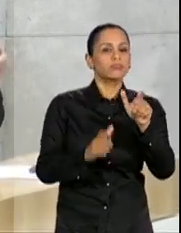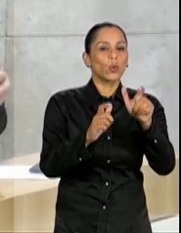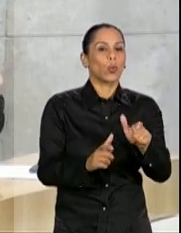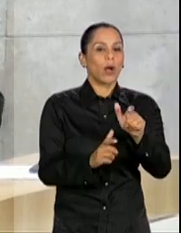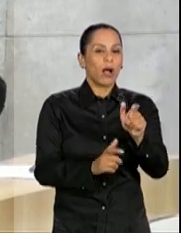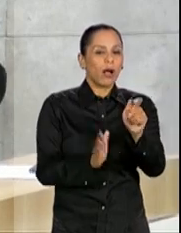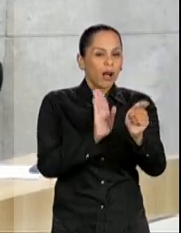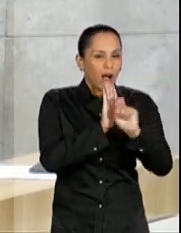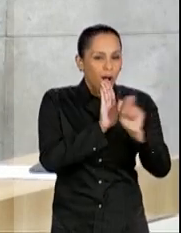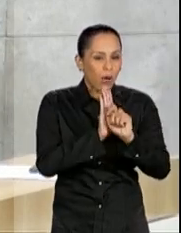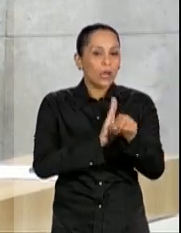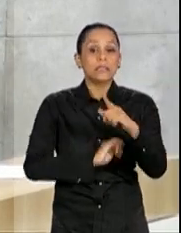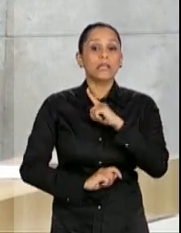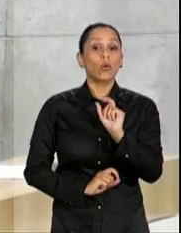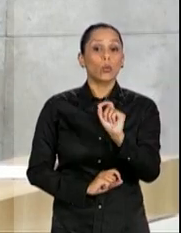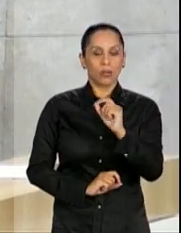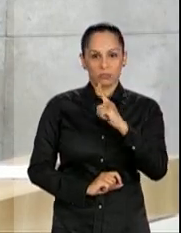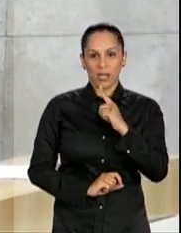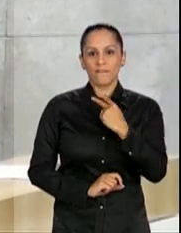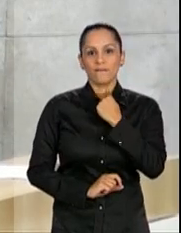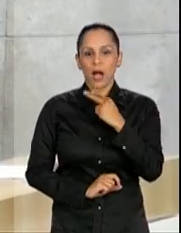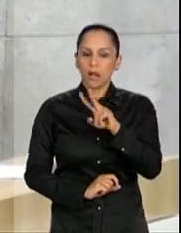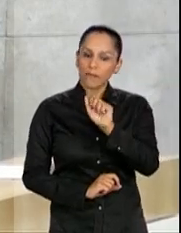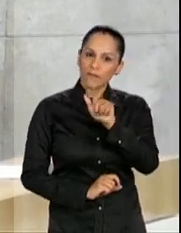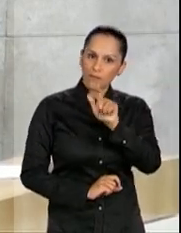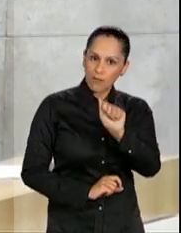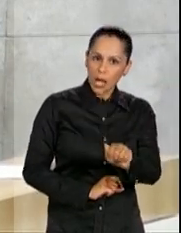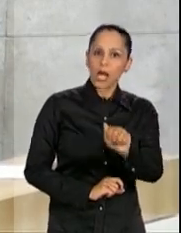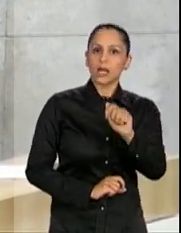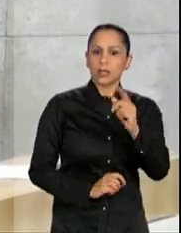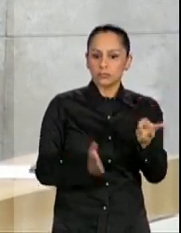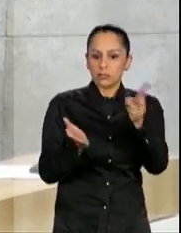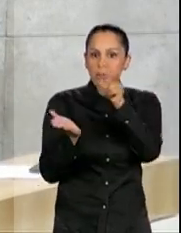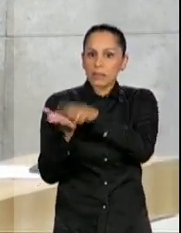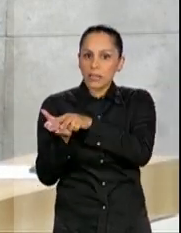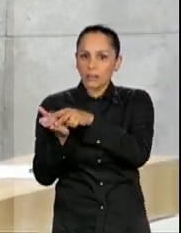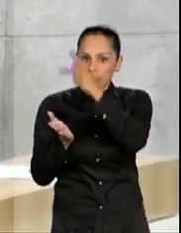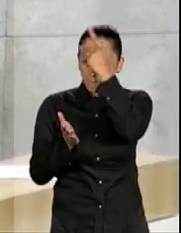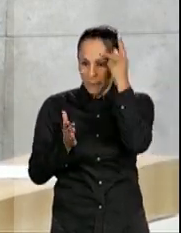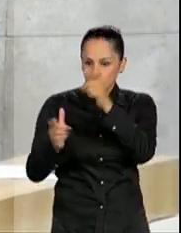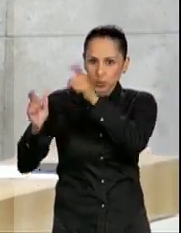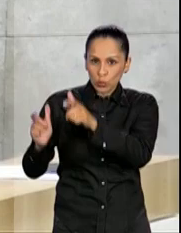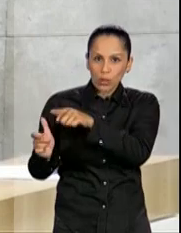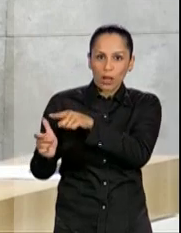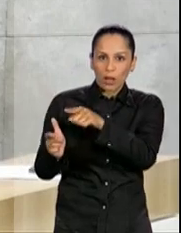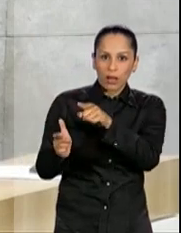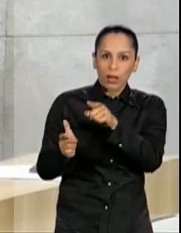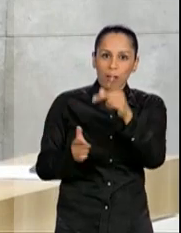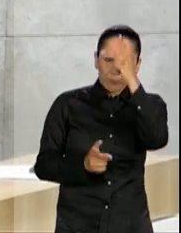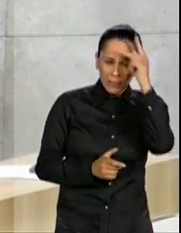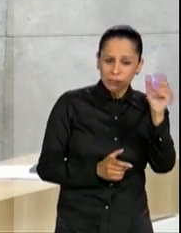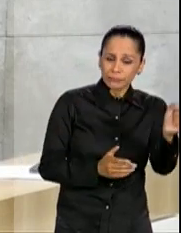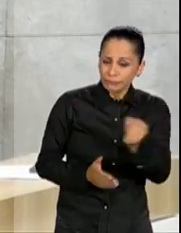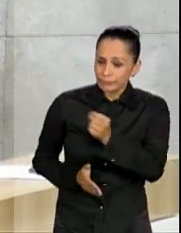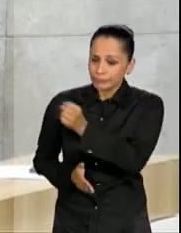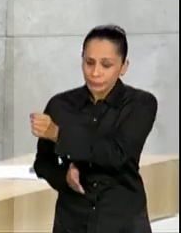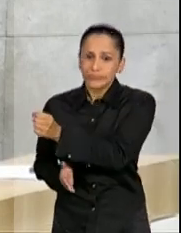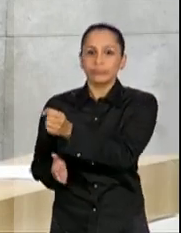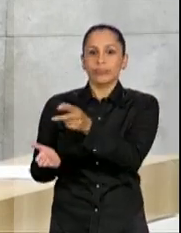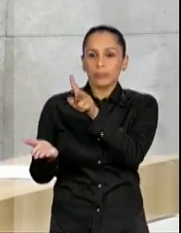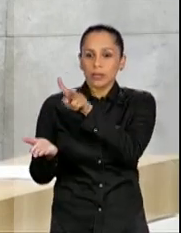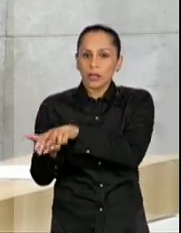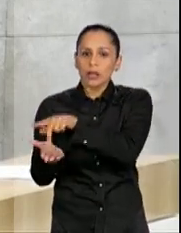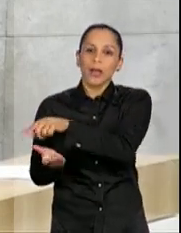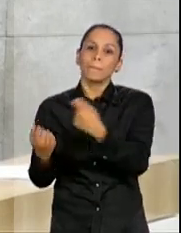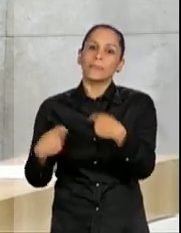disponíveis para internação de curto período para as pessoas passarem por um primeiro processo de desintoxicação, que é